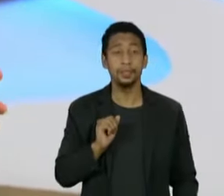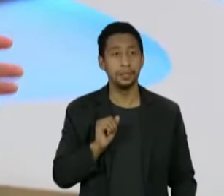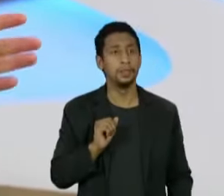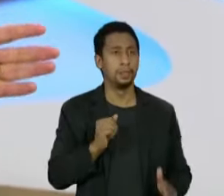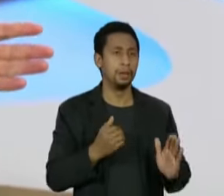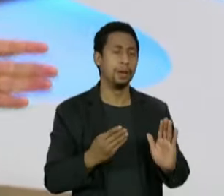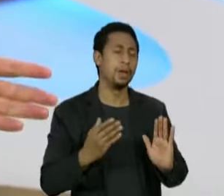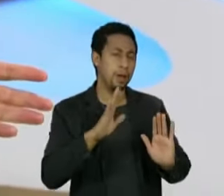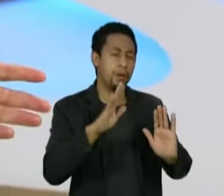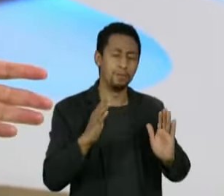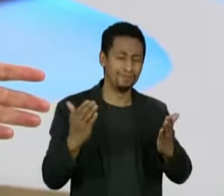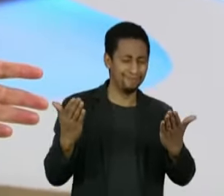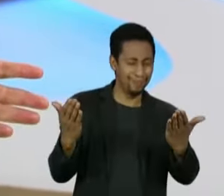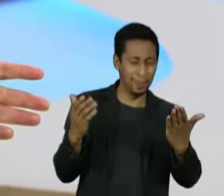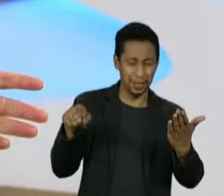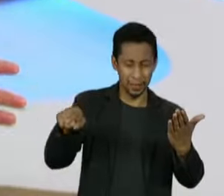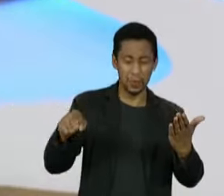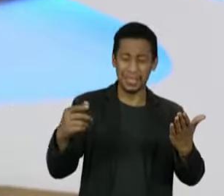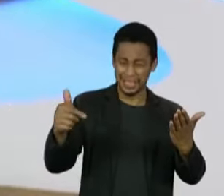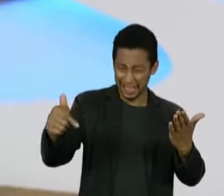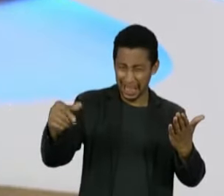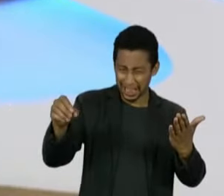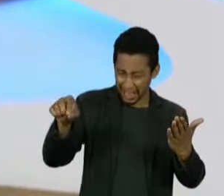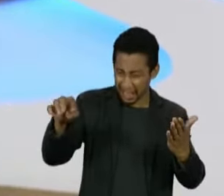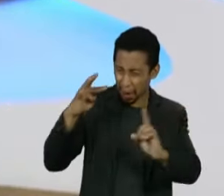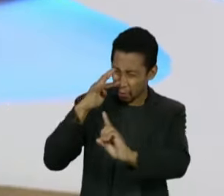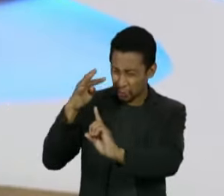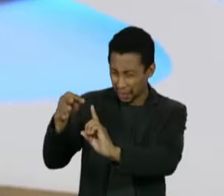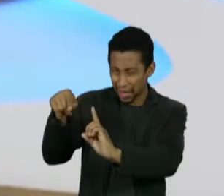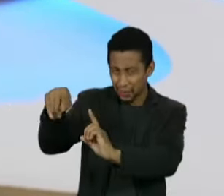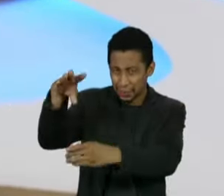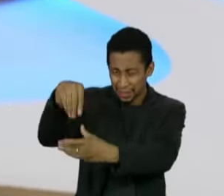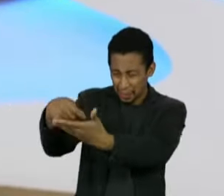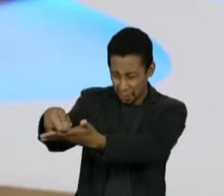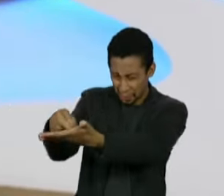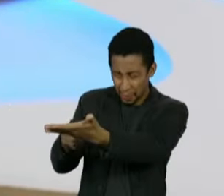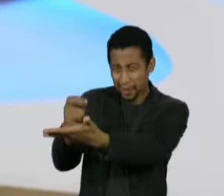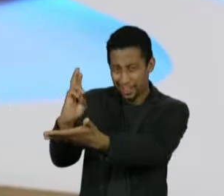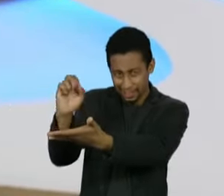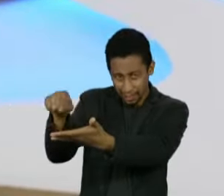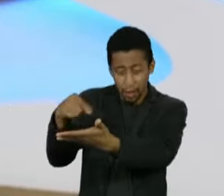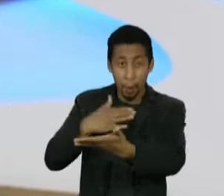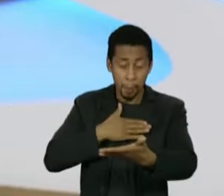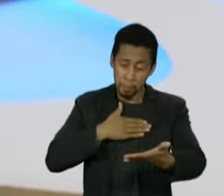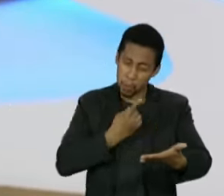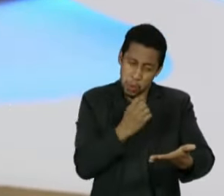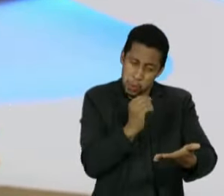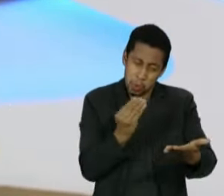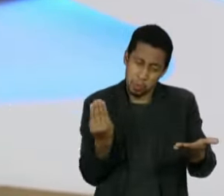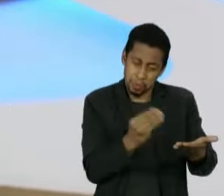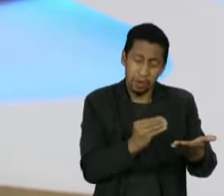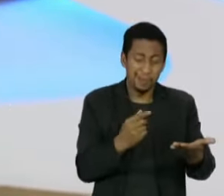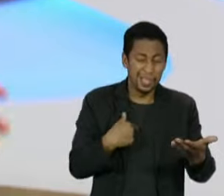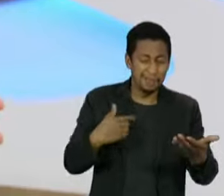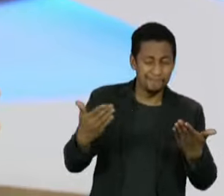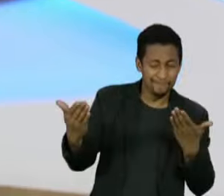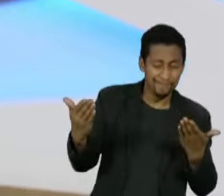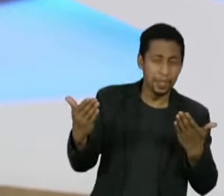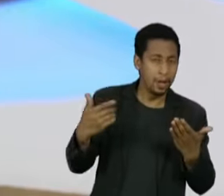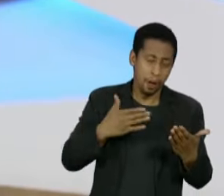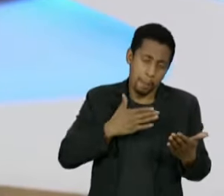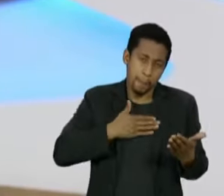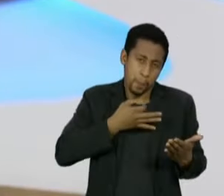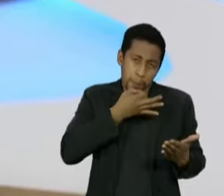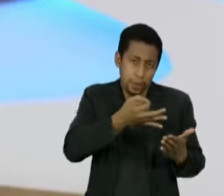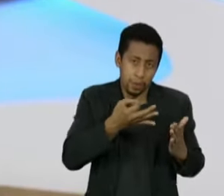condutas que são tangenciais. Então, veja, a CPI é da pandemia. Eu quero apurar ações e omissões